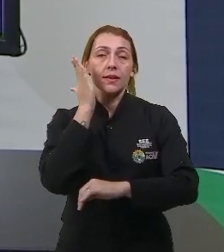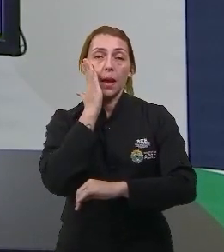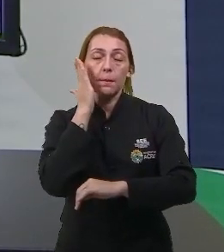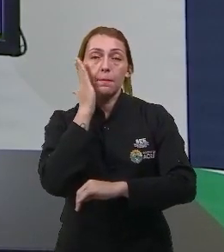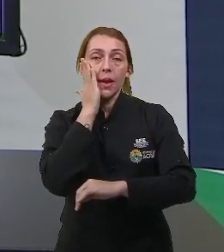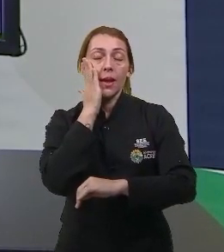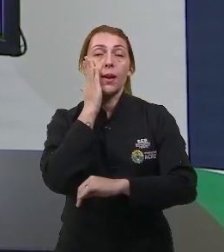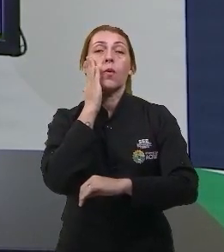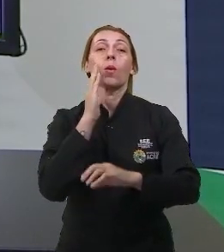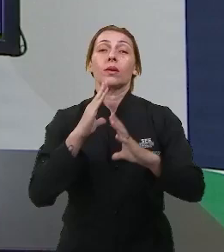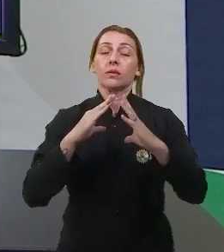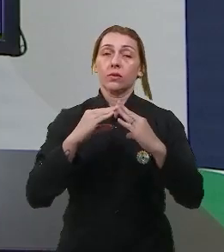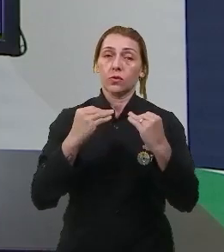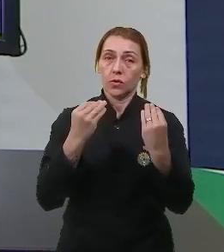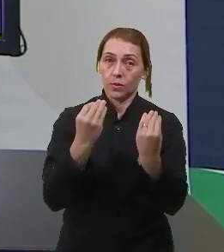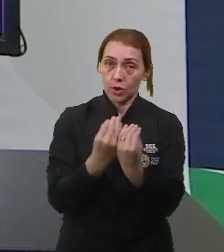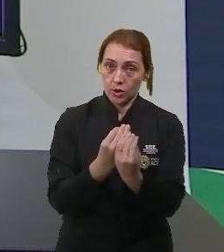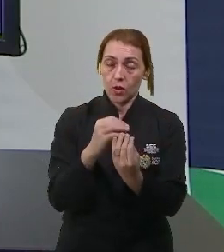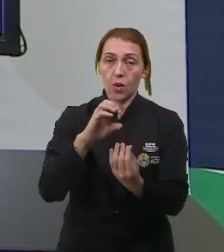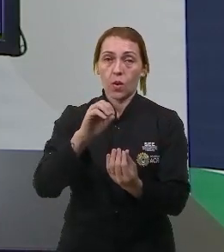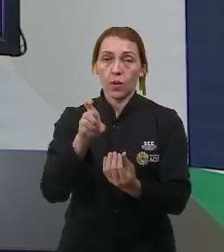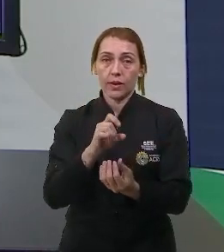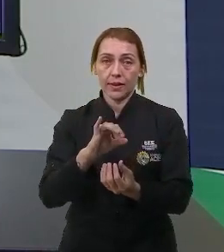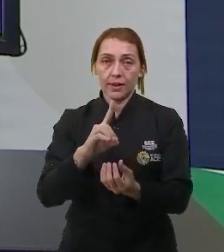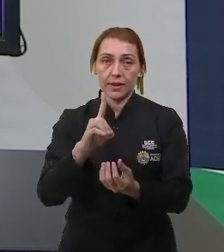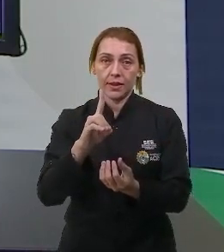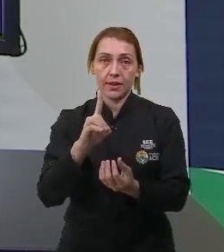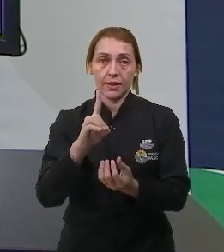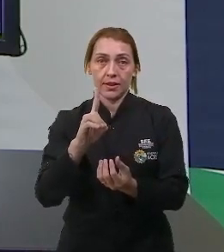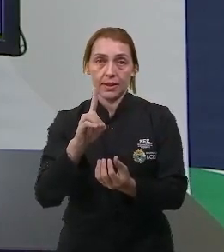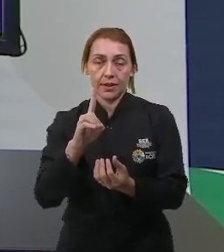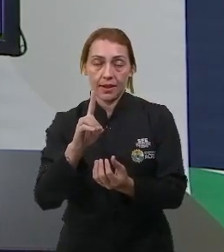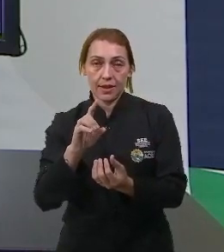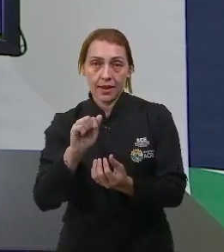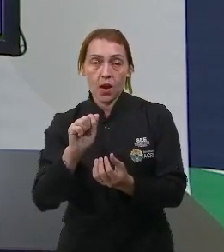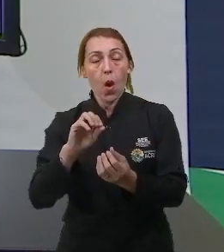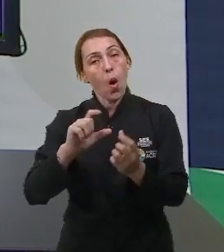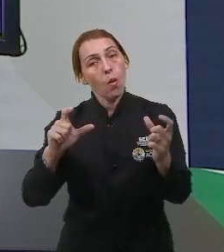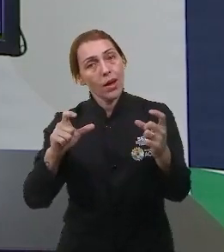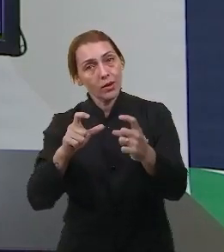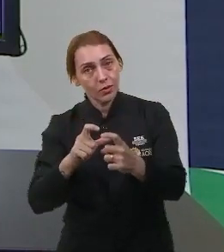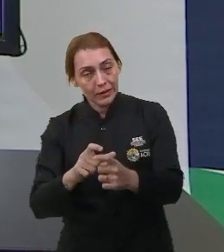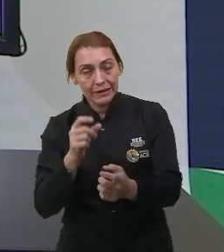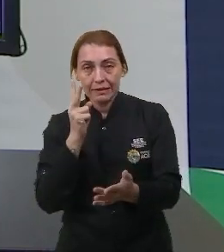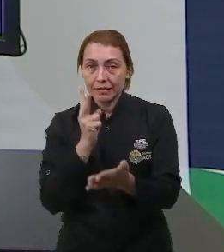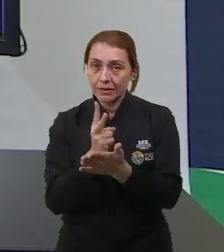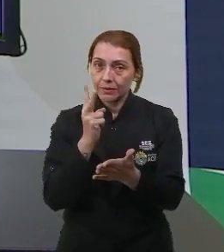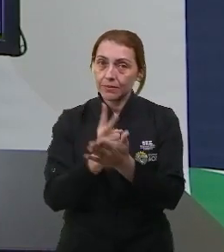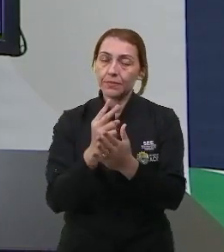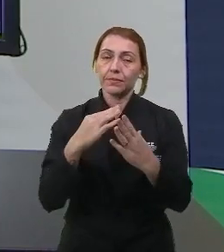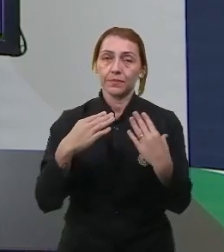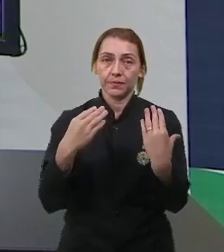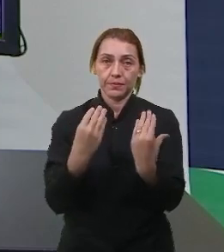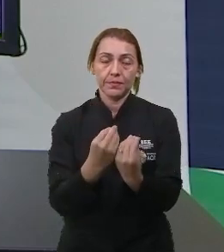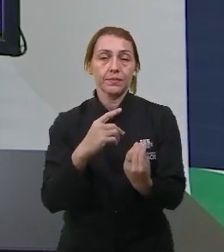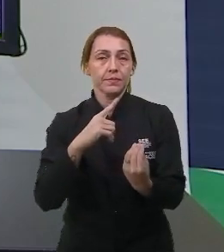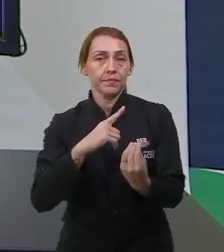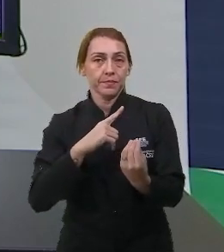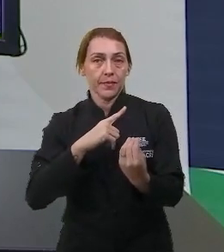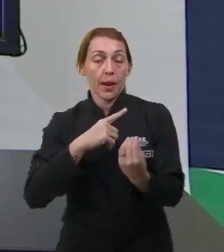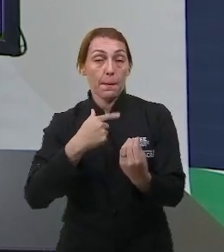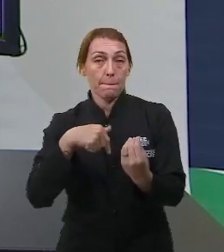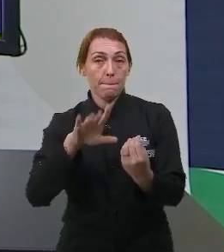quando uma substância oxida e quando uma substância reduz. Então, sempre que a substância tiver o maior